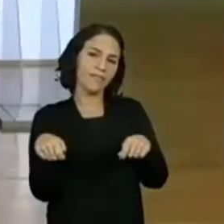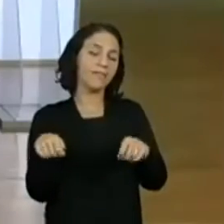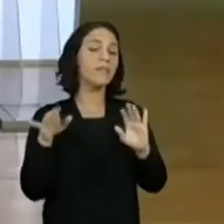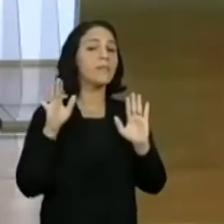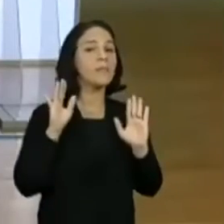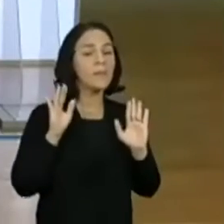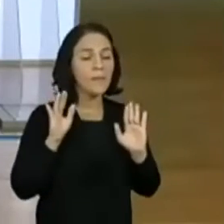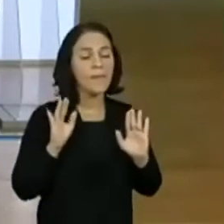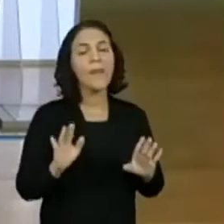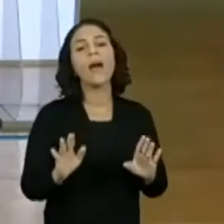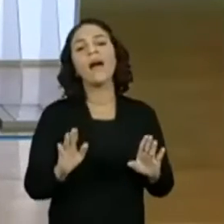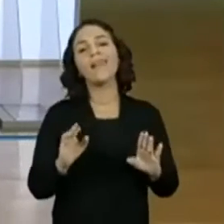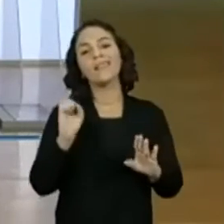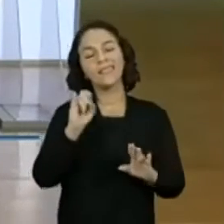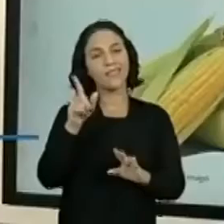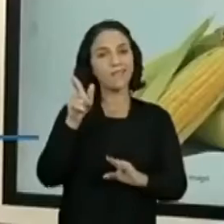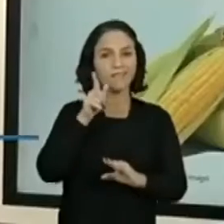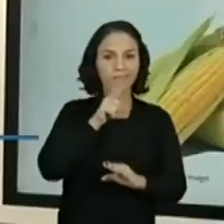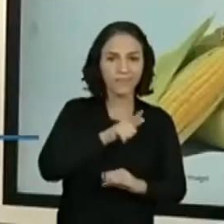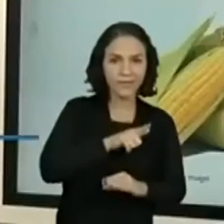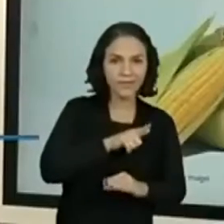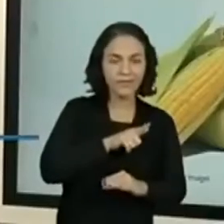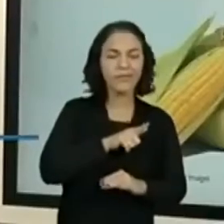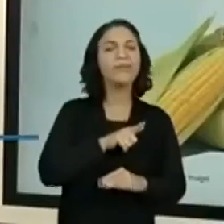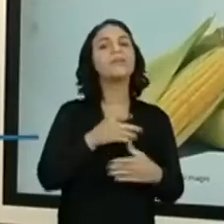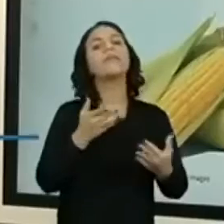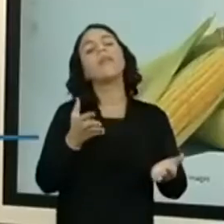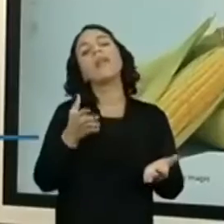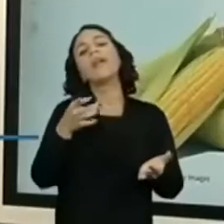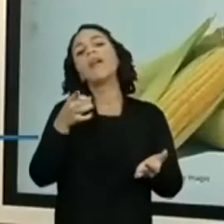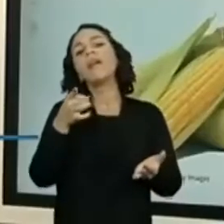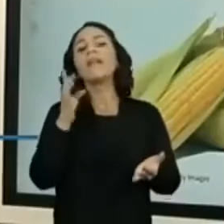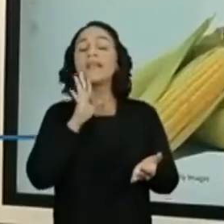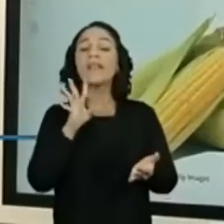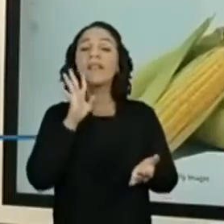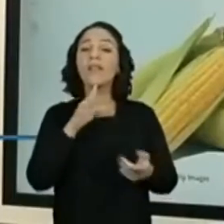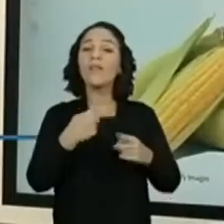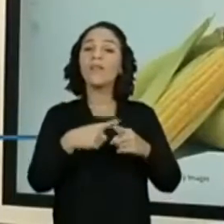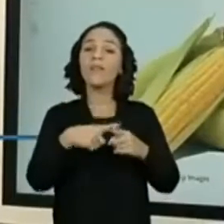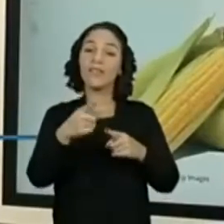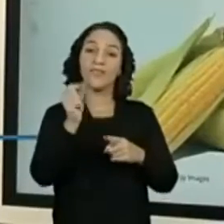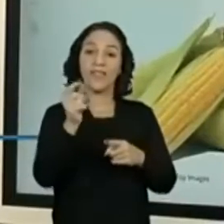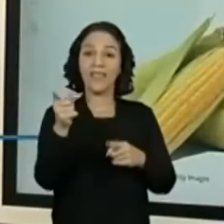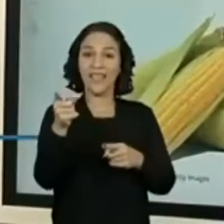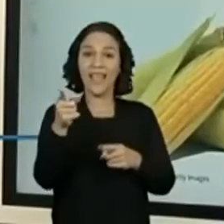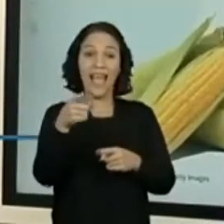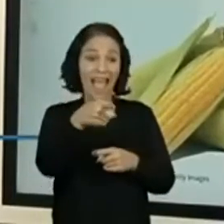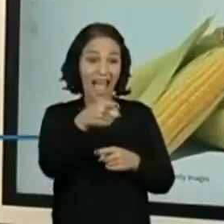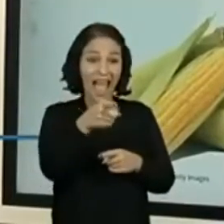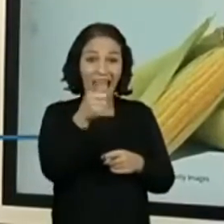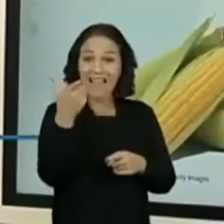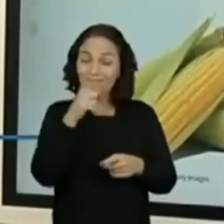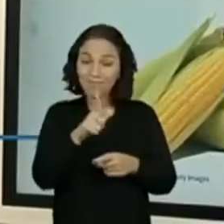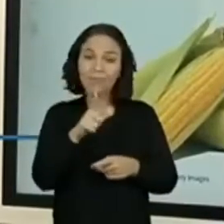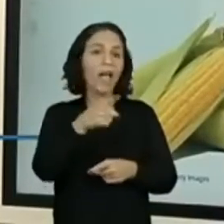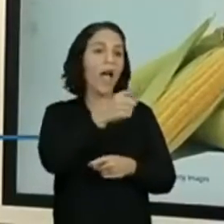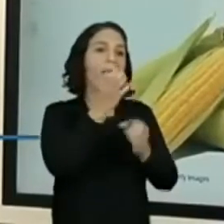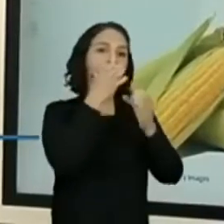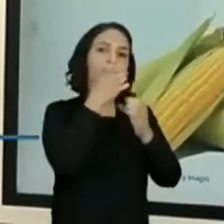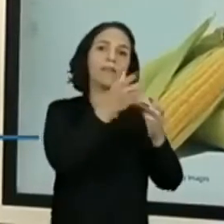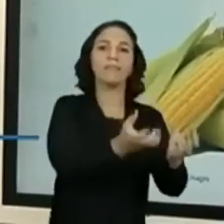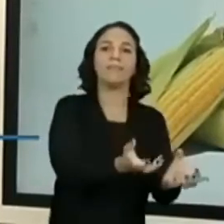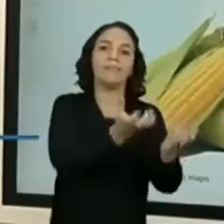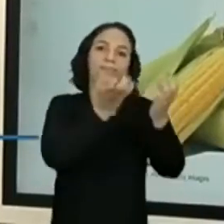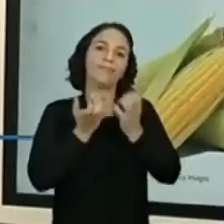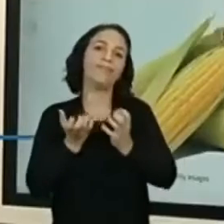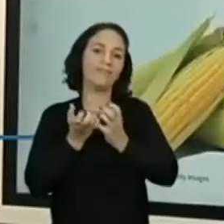debulhávamos que a pessoa acertava, a parte mais legal era que você ganhava o milho do seu irmão e aí você tinha mais milho